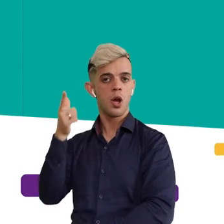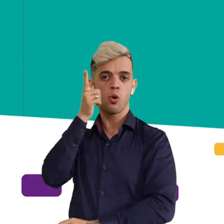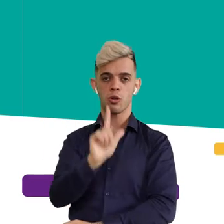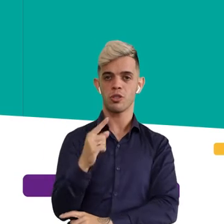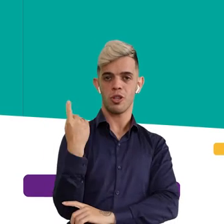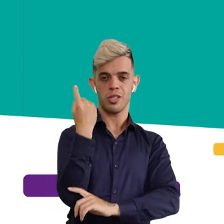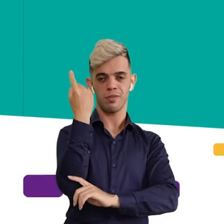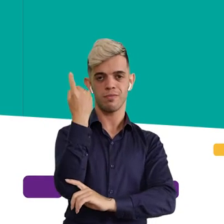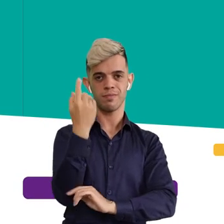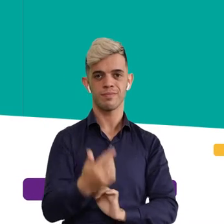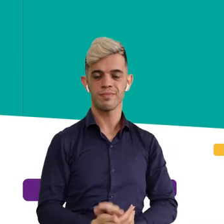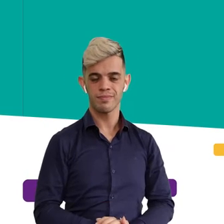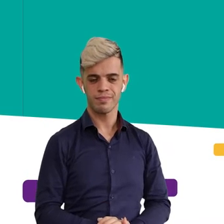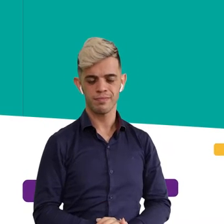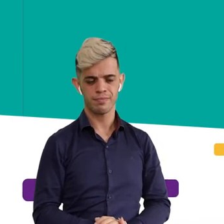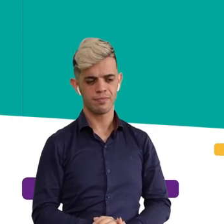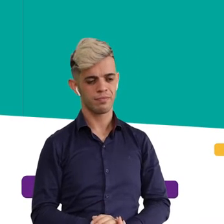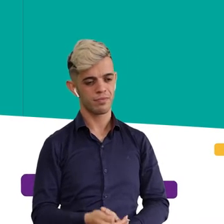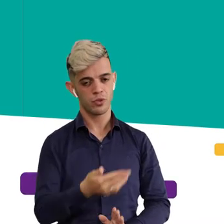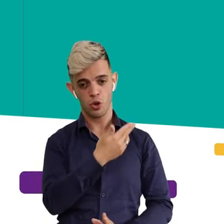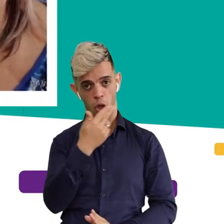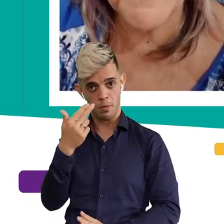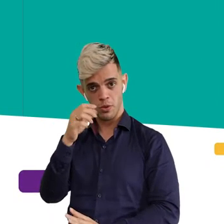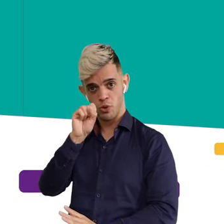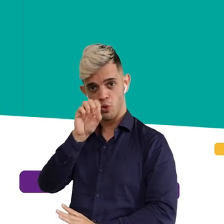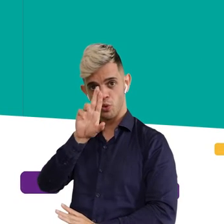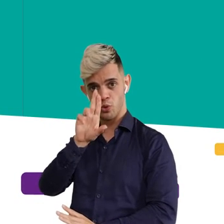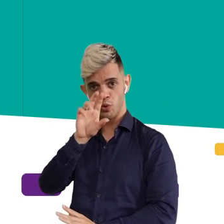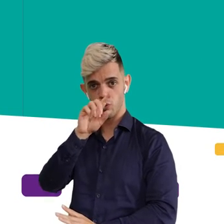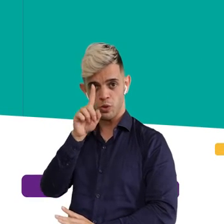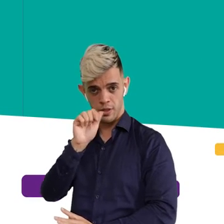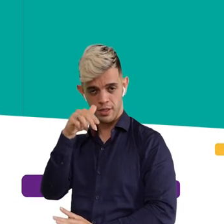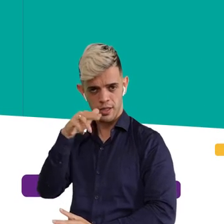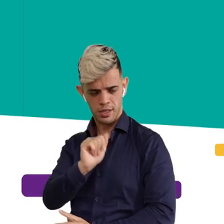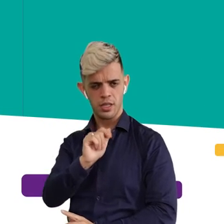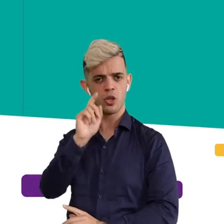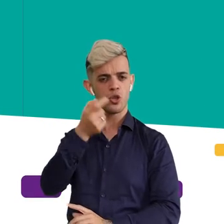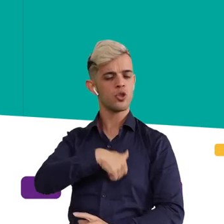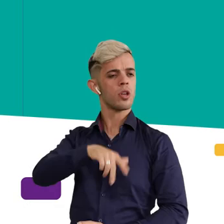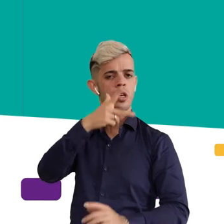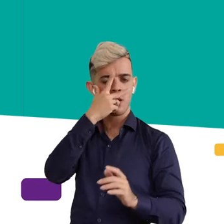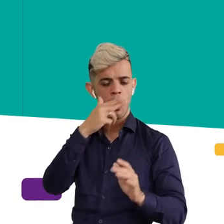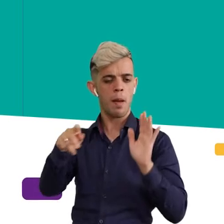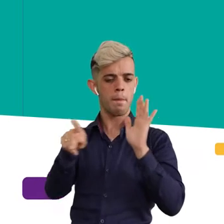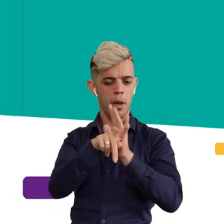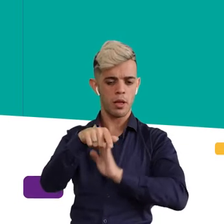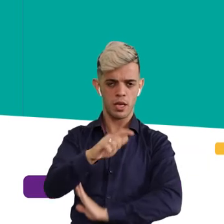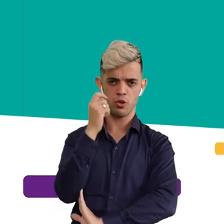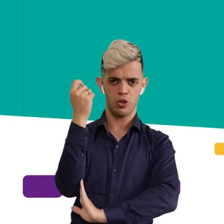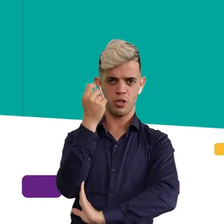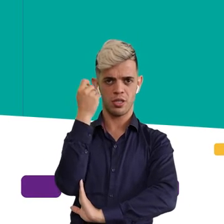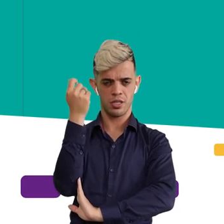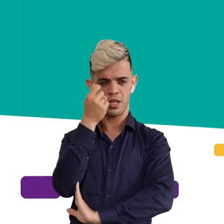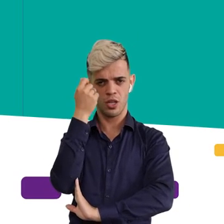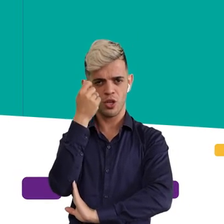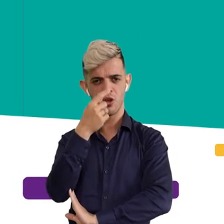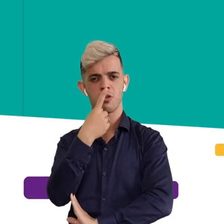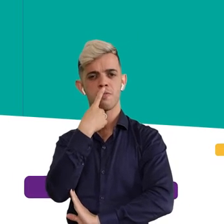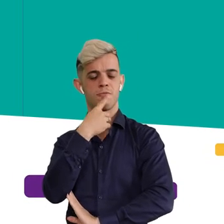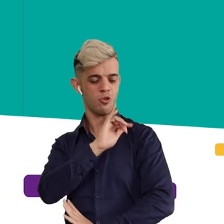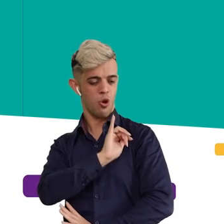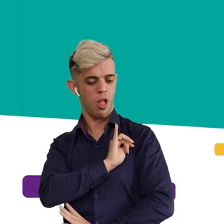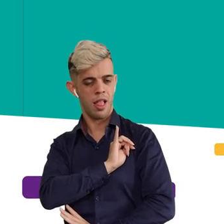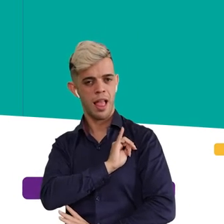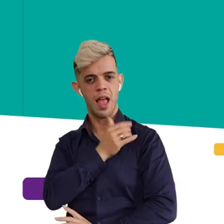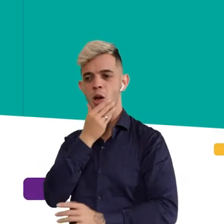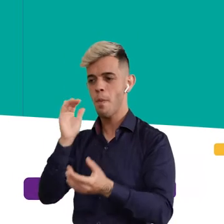terceiros. Ela assume o protagonismo da sua vida. Eu sou Suzana Polo, sou gaúcha, colorada da gema,